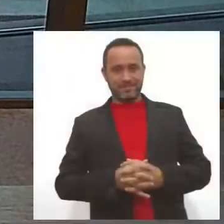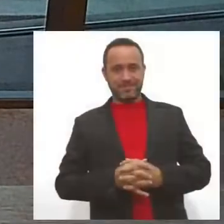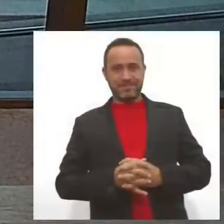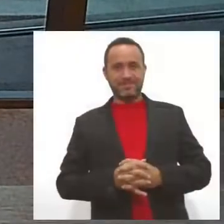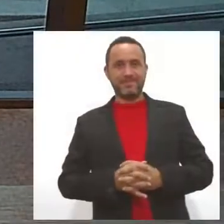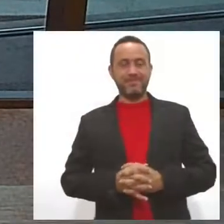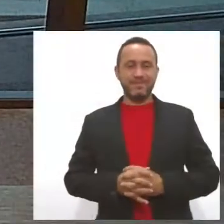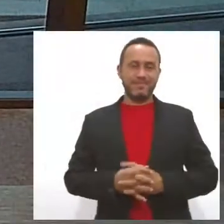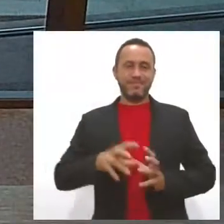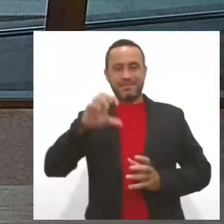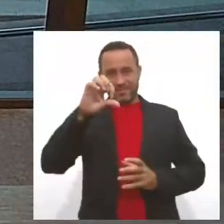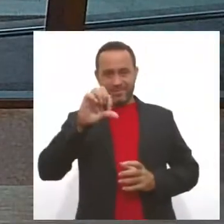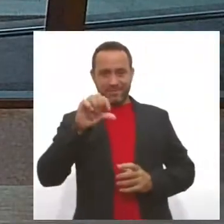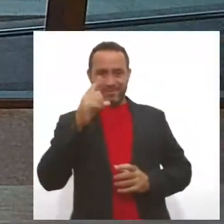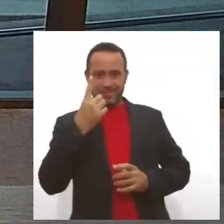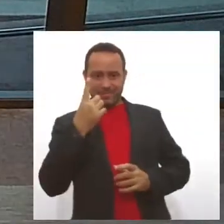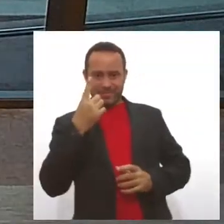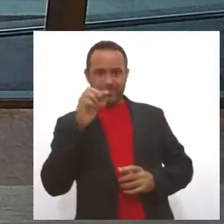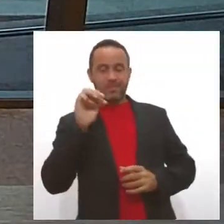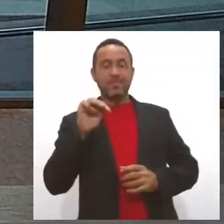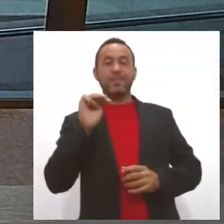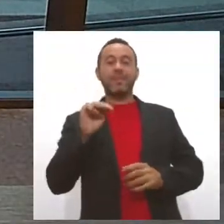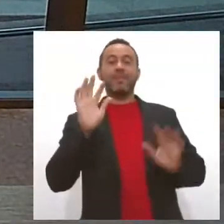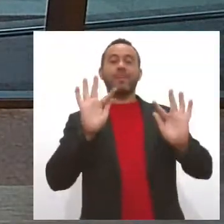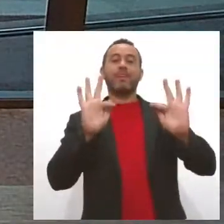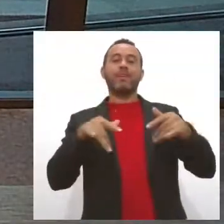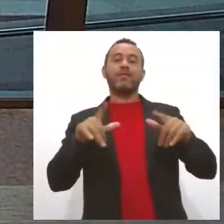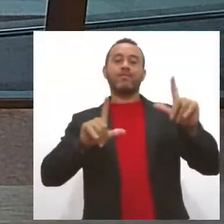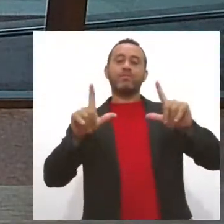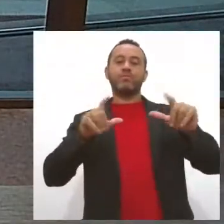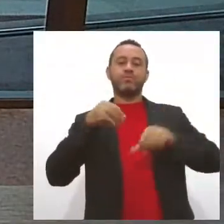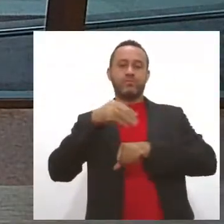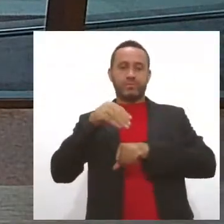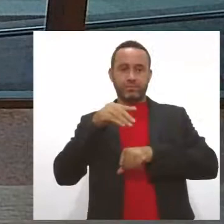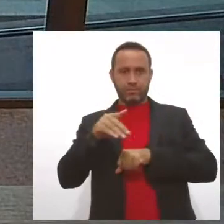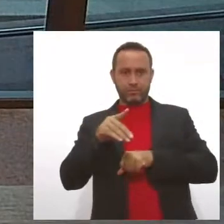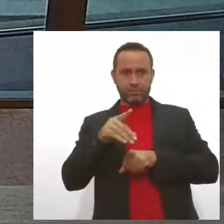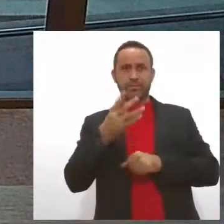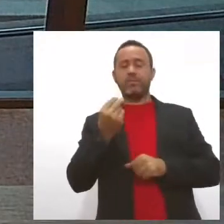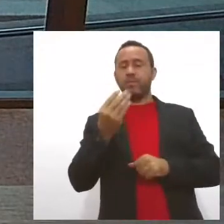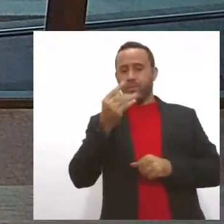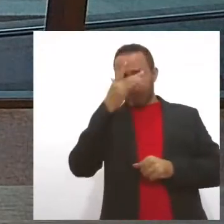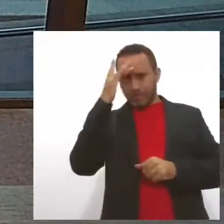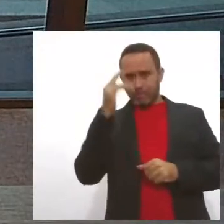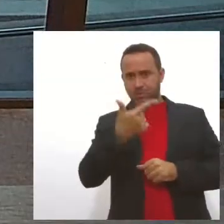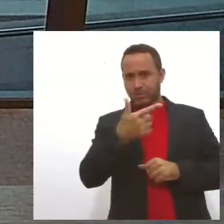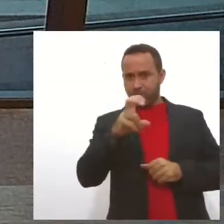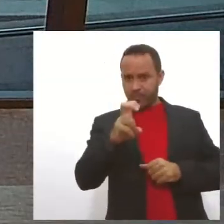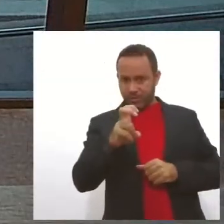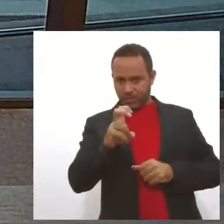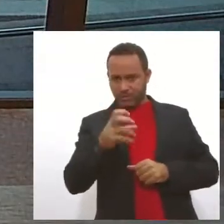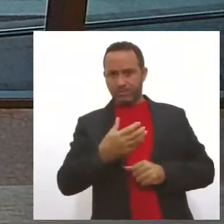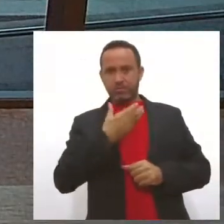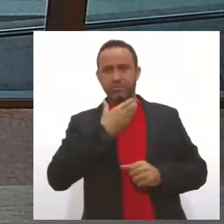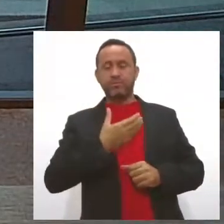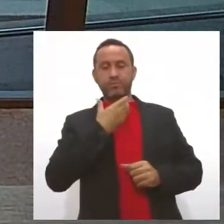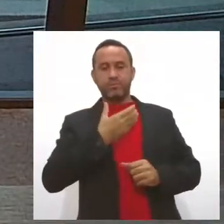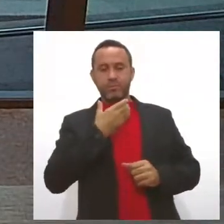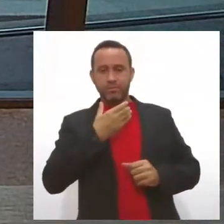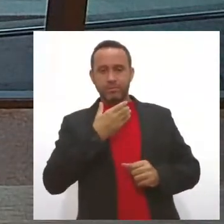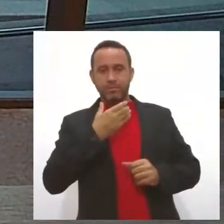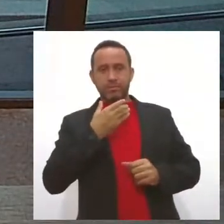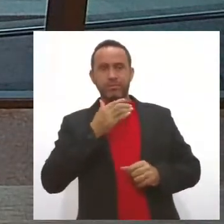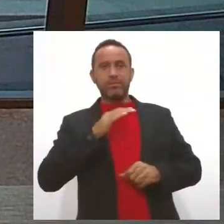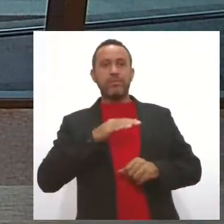Nove horas e um minuto, estamos chegando ao fim do Jornal da Alesi. E olha, para muita gente, o dia 25 de dezembro é mais uma